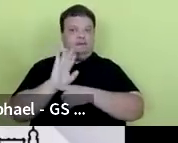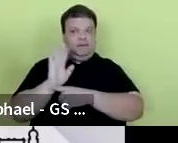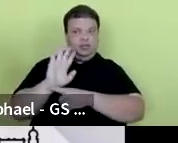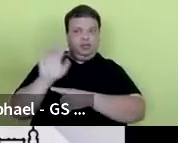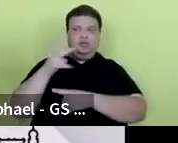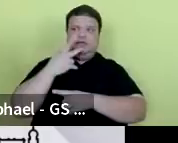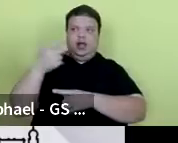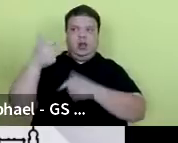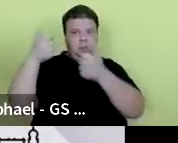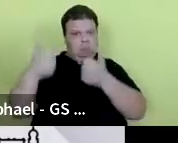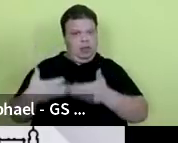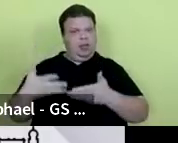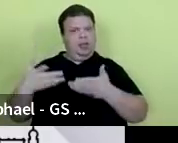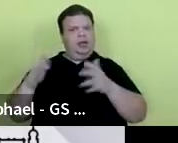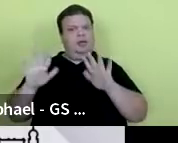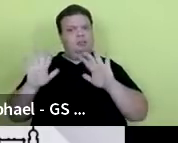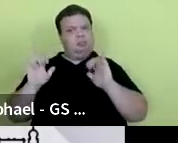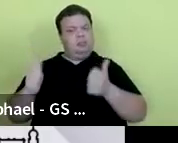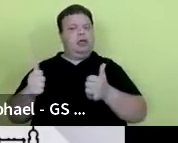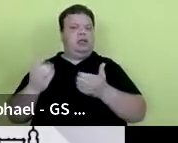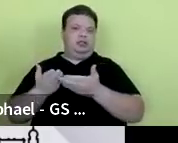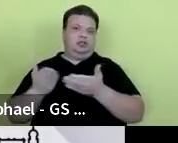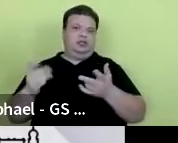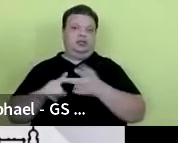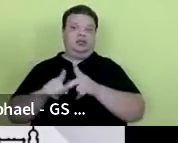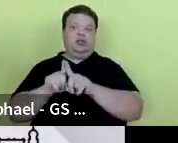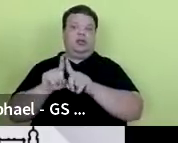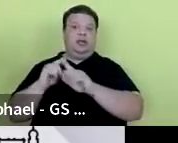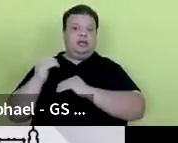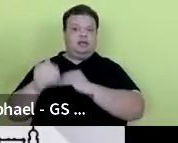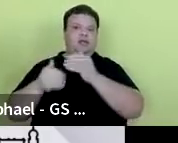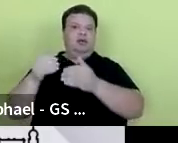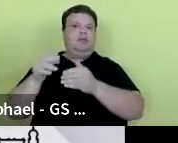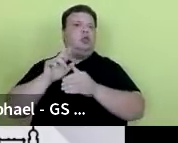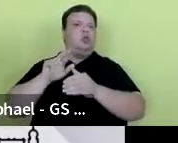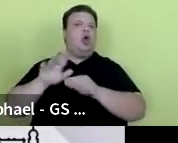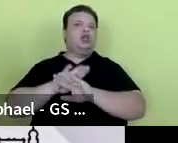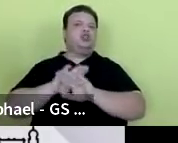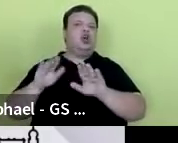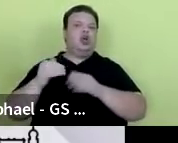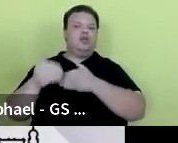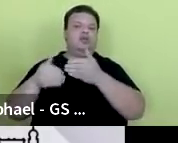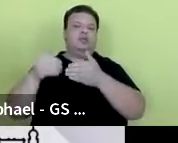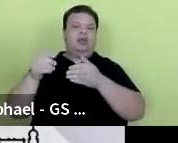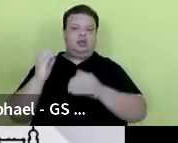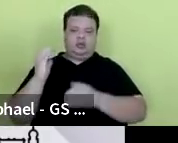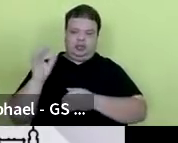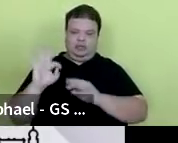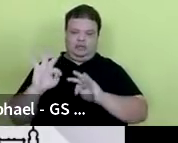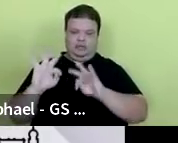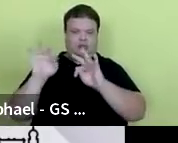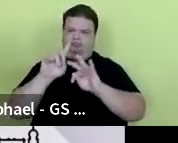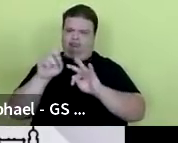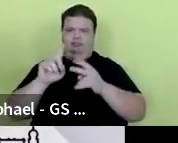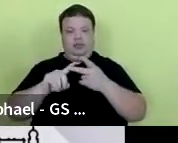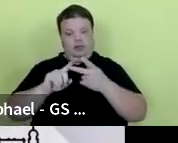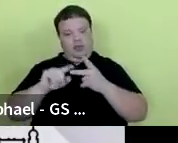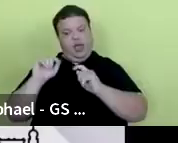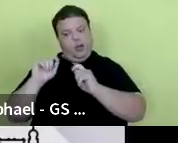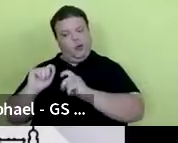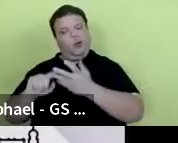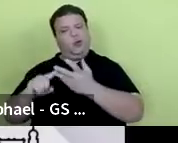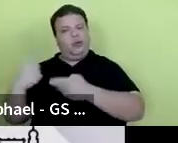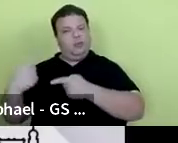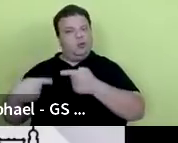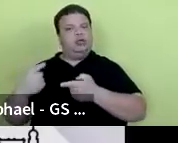sobre isso, a questão de desenvolvimento e não é só desenvolvimento científico, tecnológico, econômico, é político, é social,